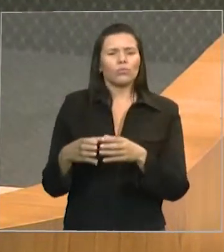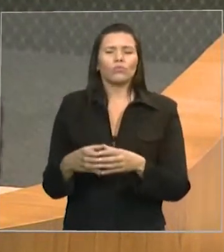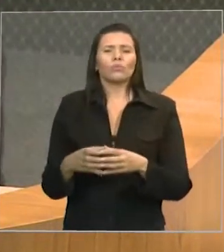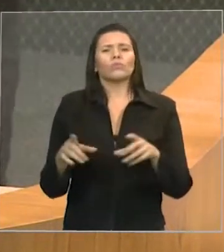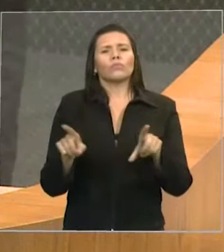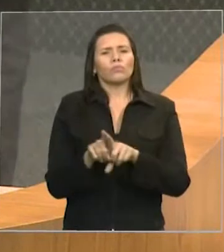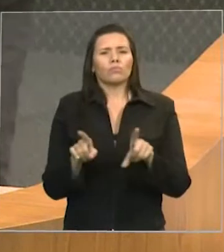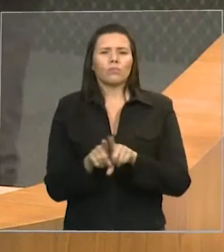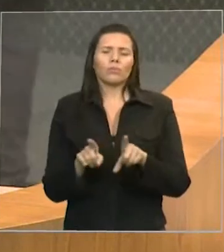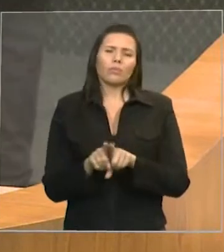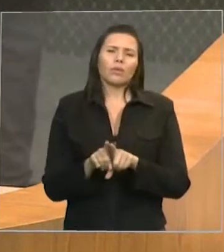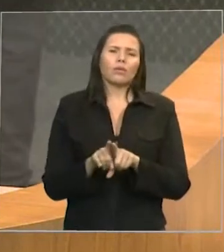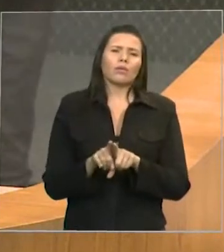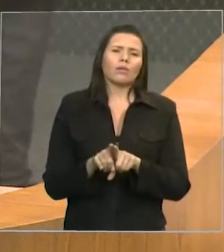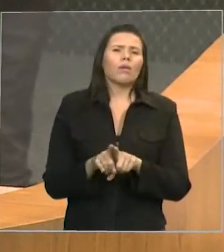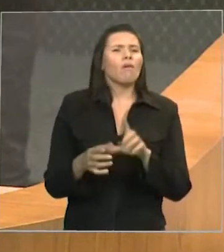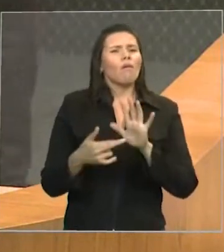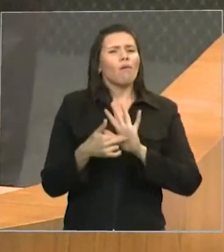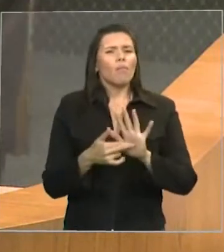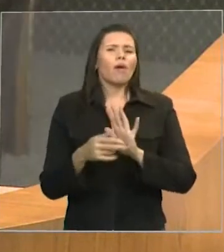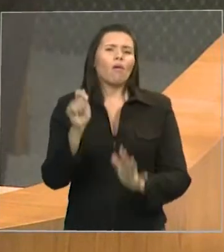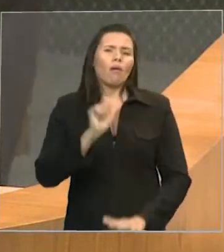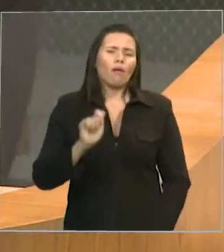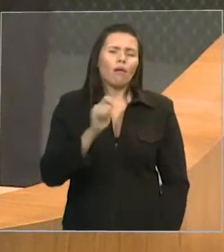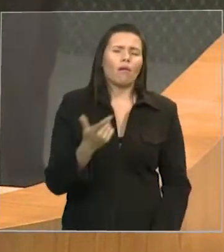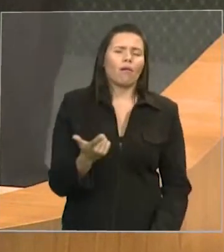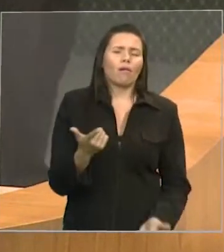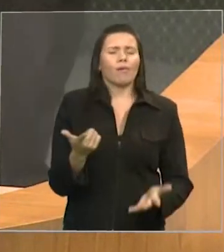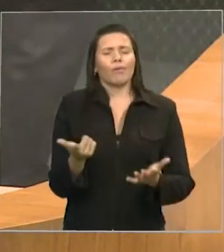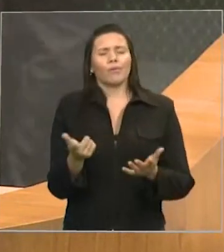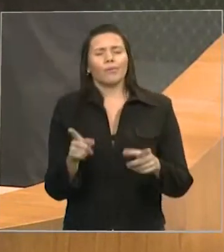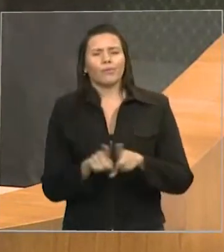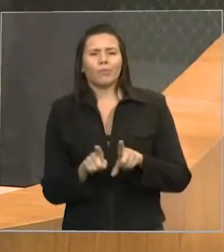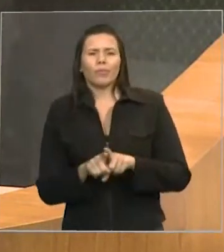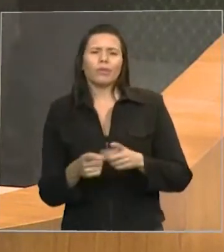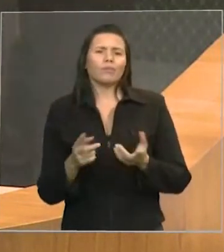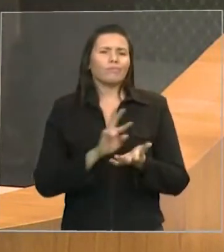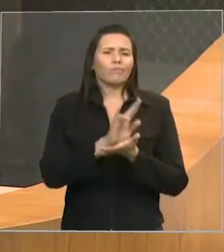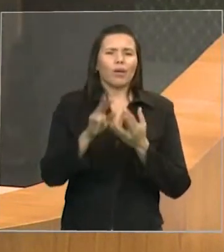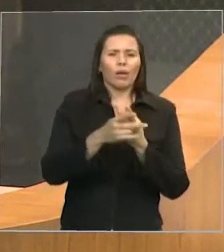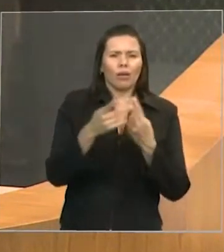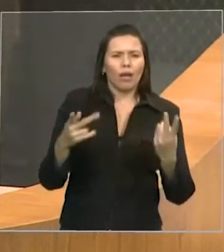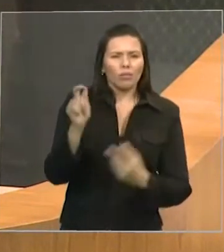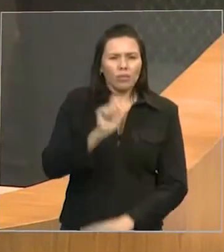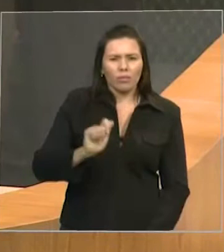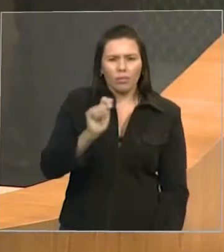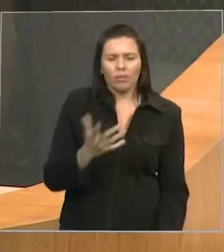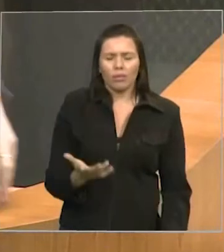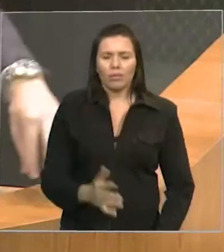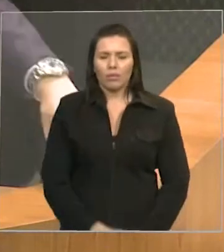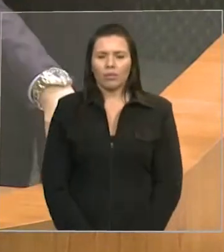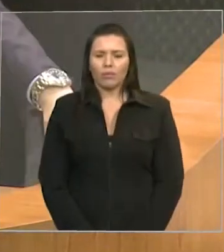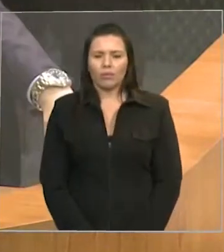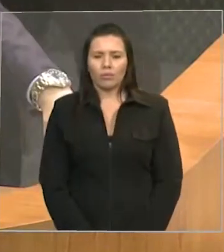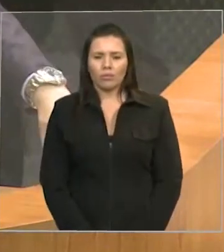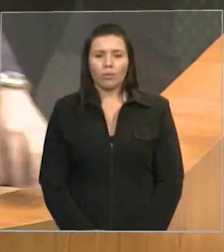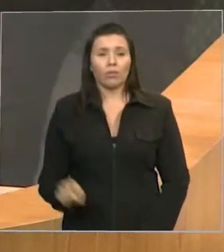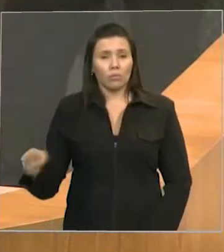públicos, que o Estado do Maranhão está combatendo com ações judiciais.